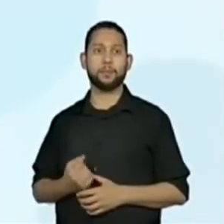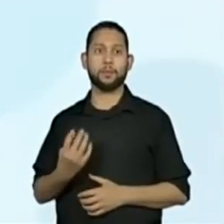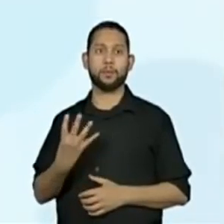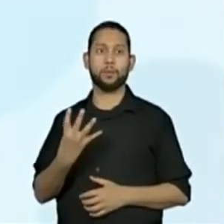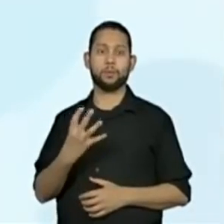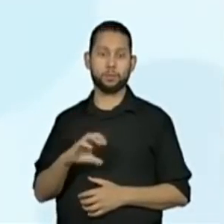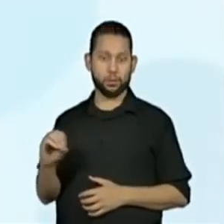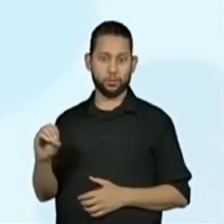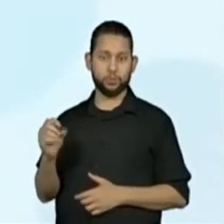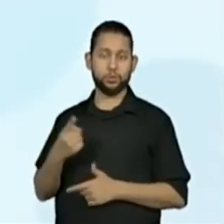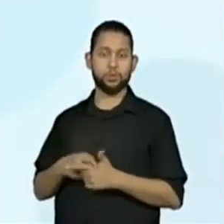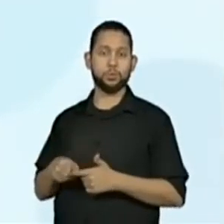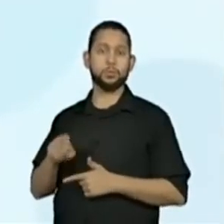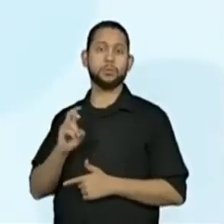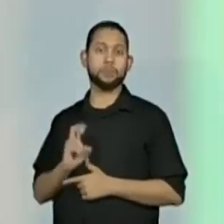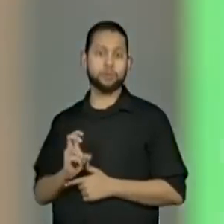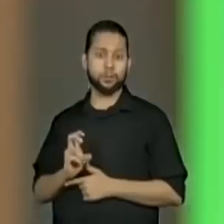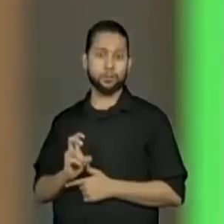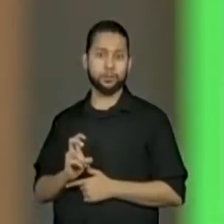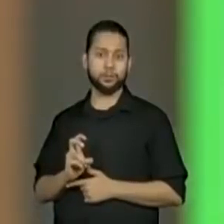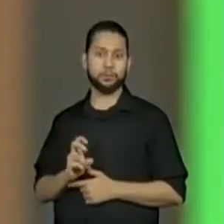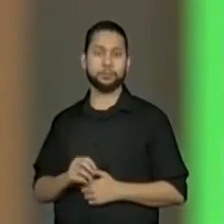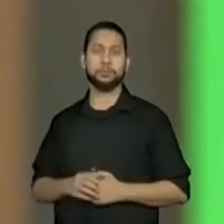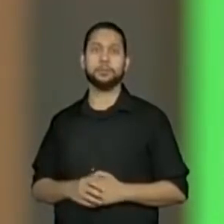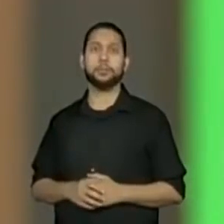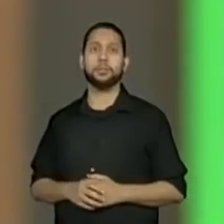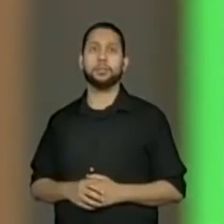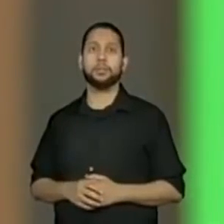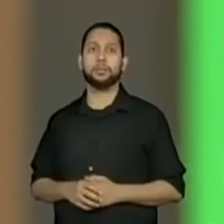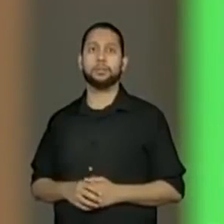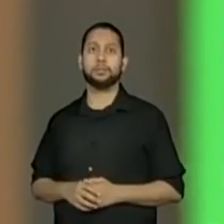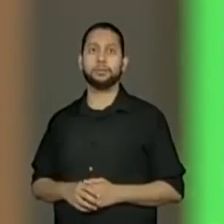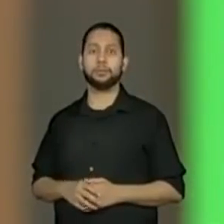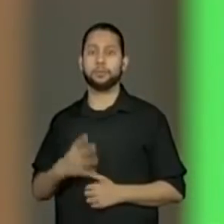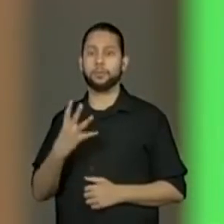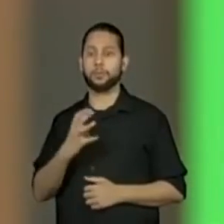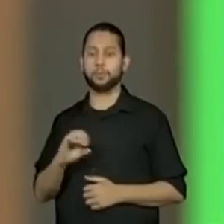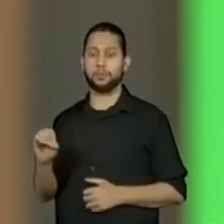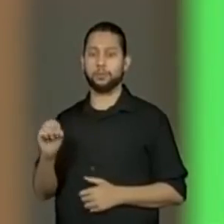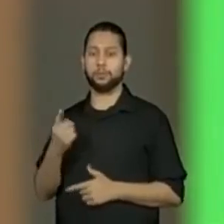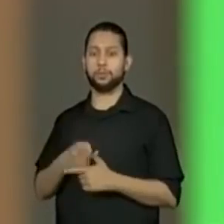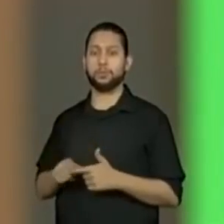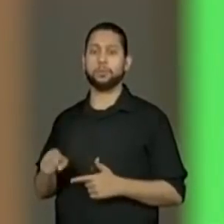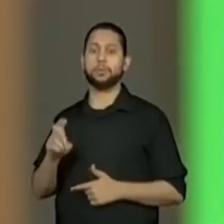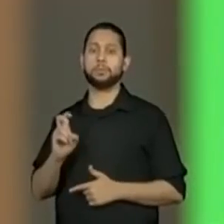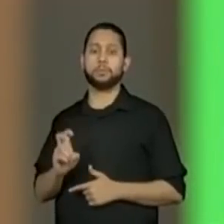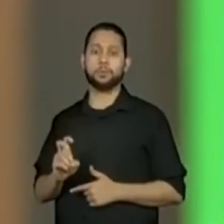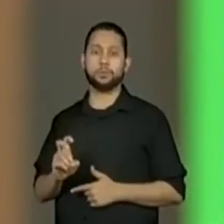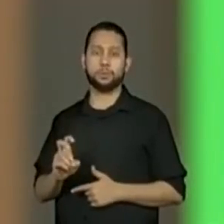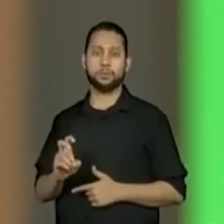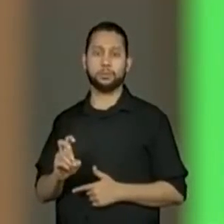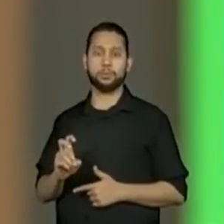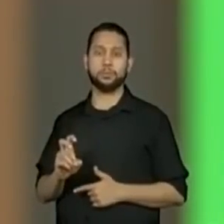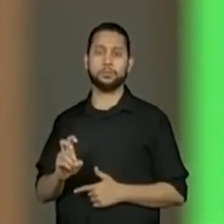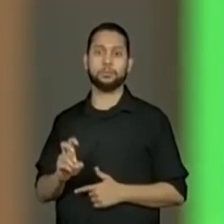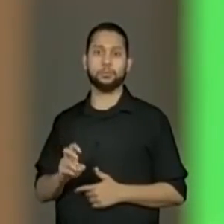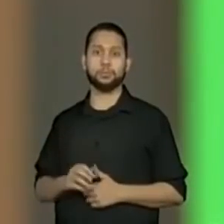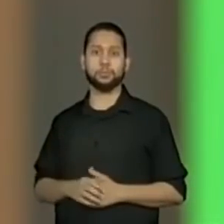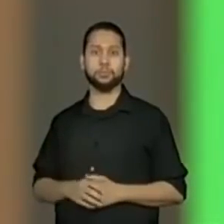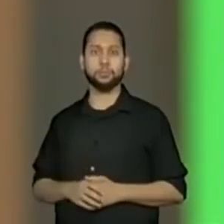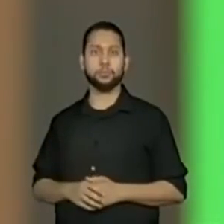400 dividido por 5. 400 dividido